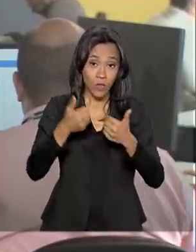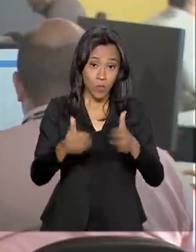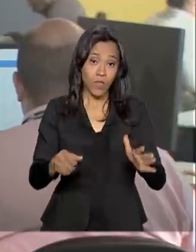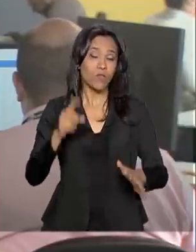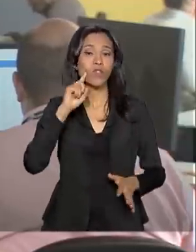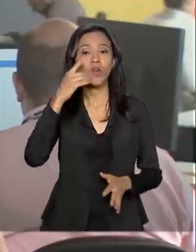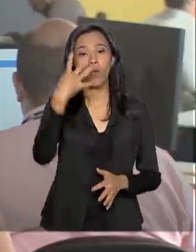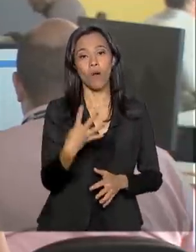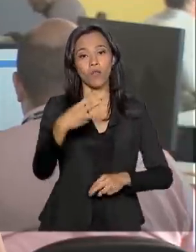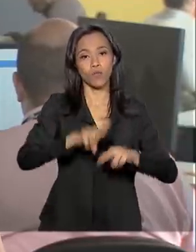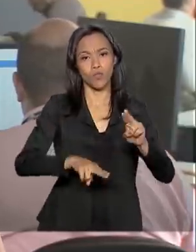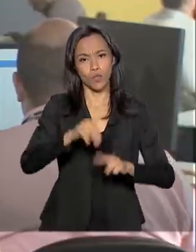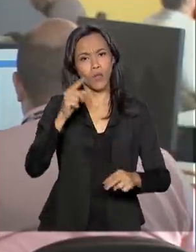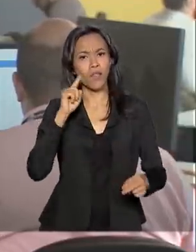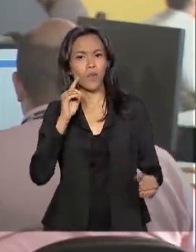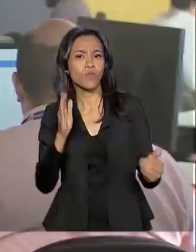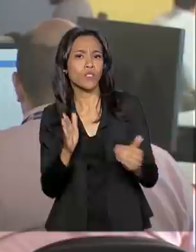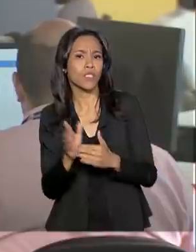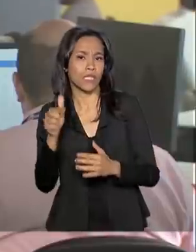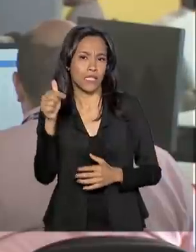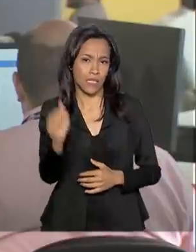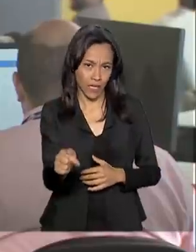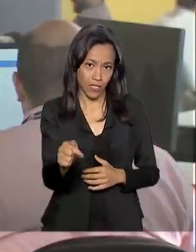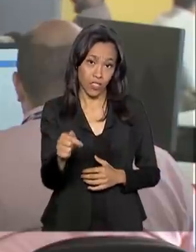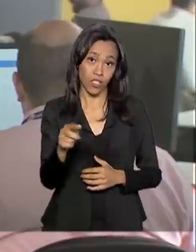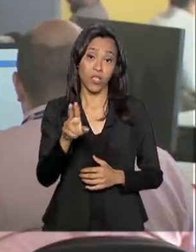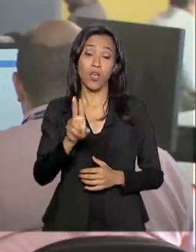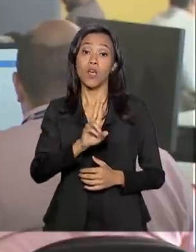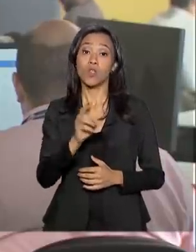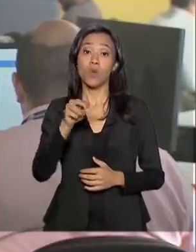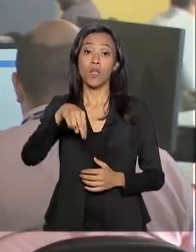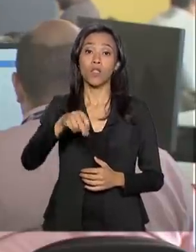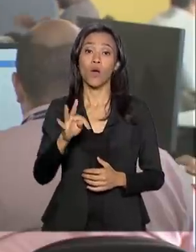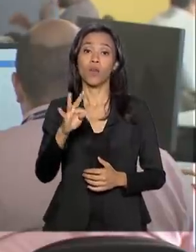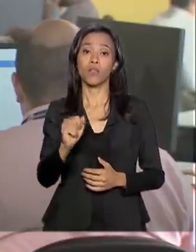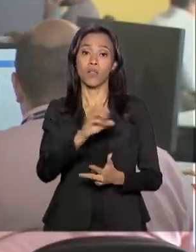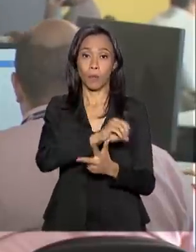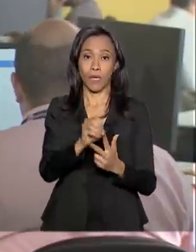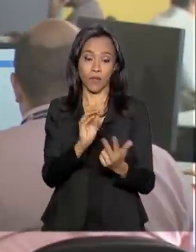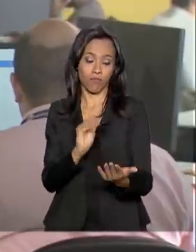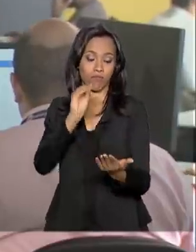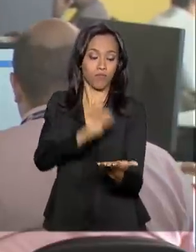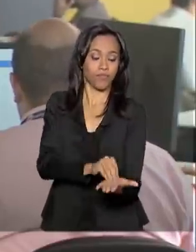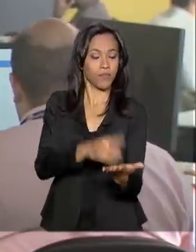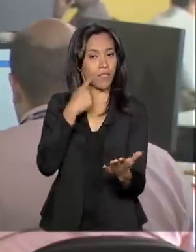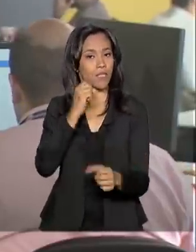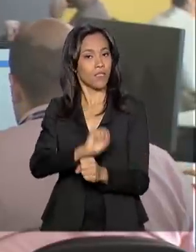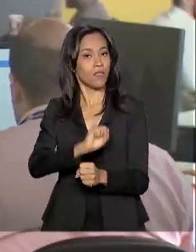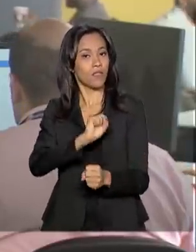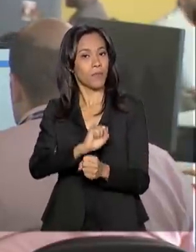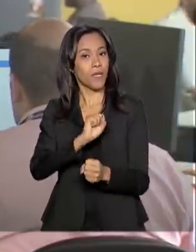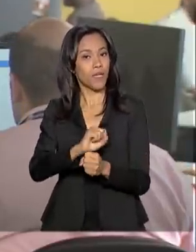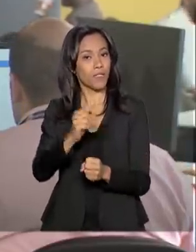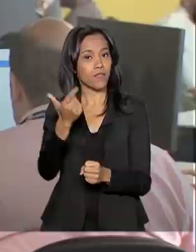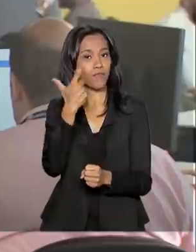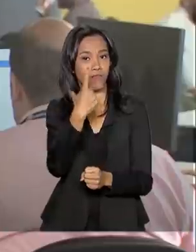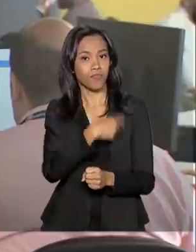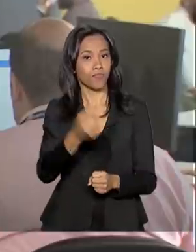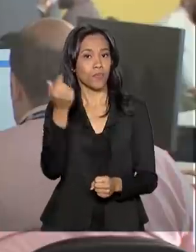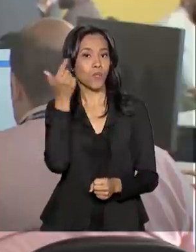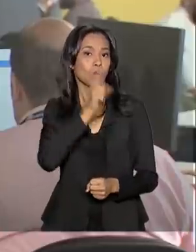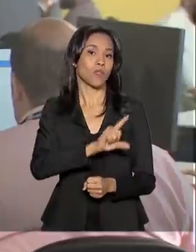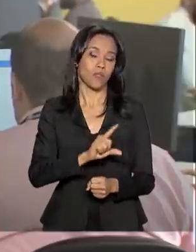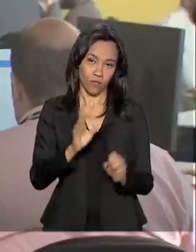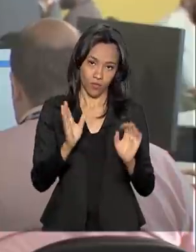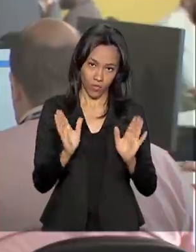de junho e vão até o dia 7. O aluno cadastra sua nota no Enem e aguarda para ver se conseguiu ser classificado dentro da